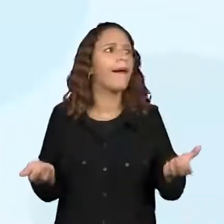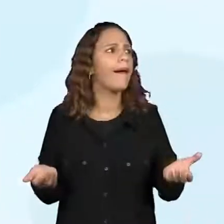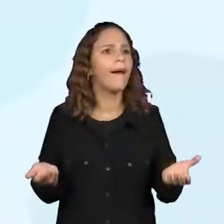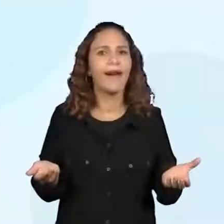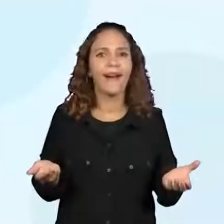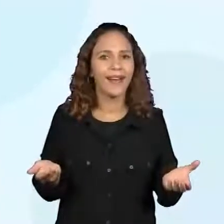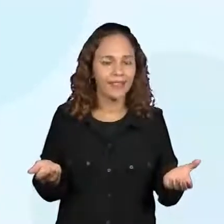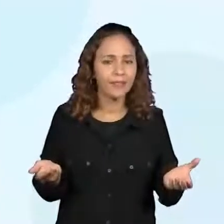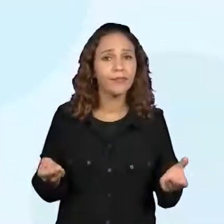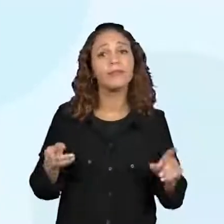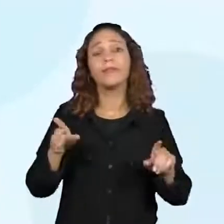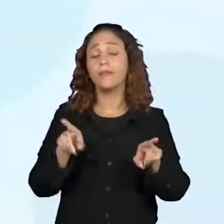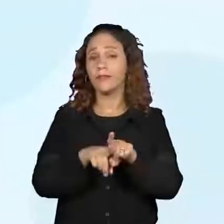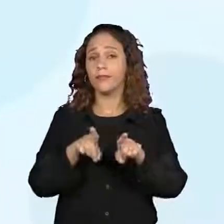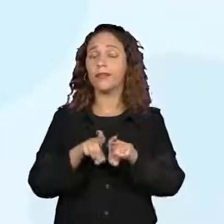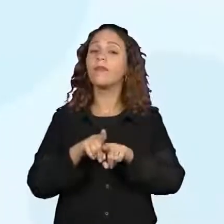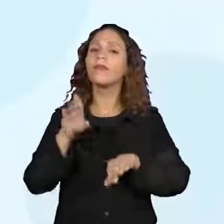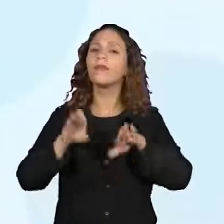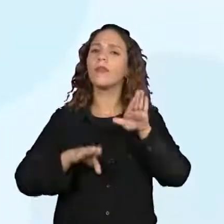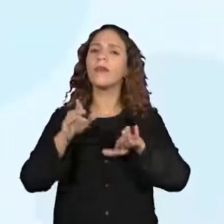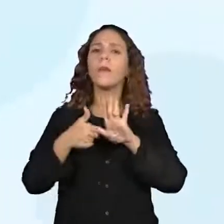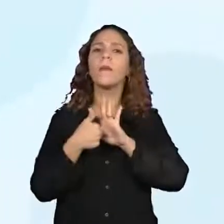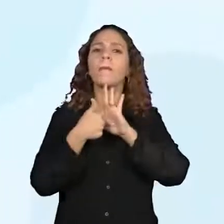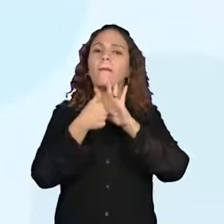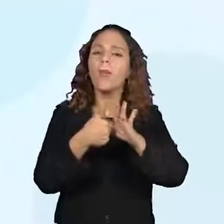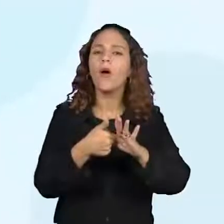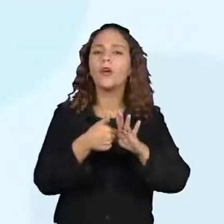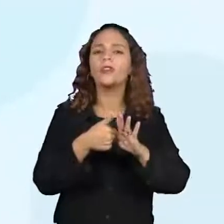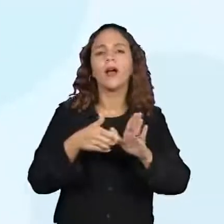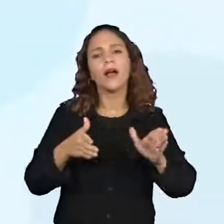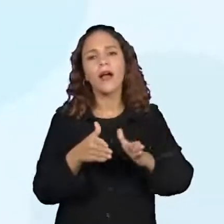E, de repente, indicar também o trajeto a alguém,